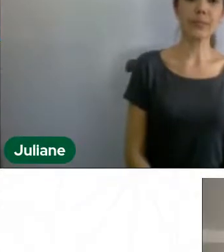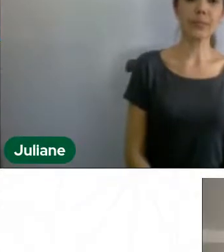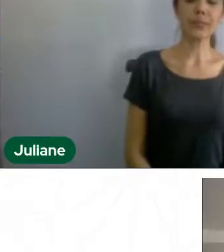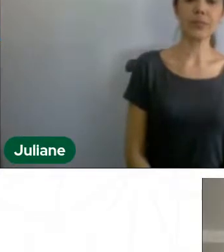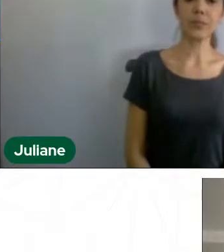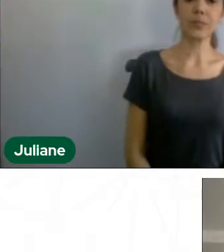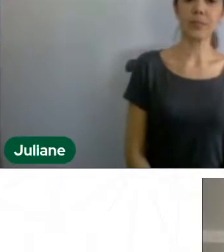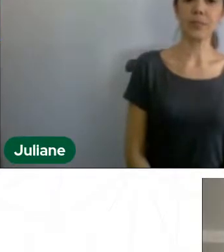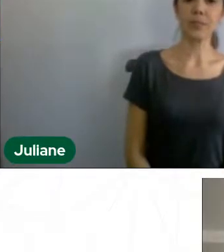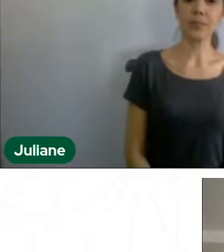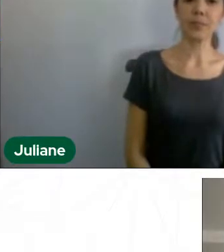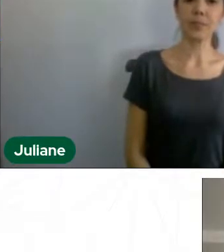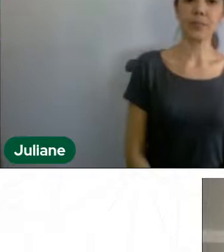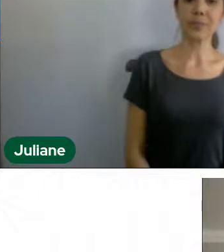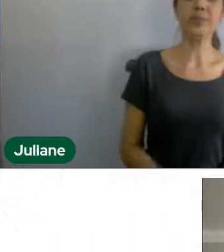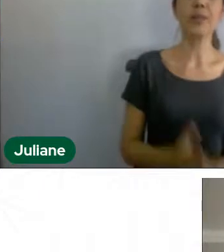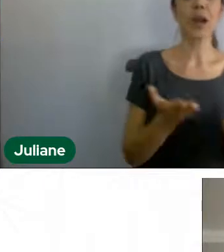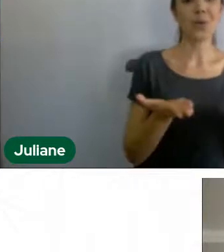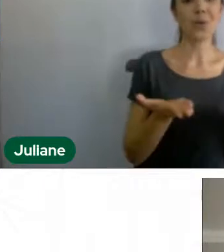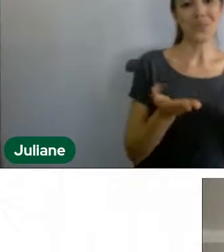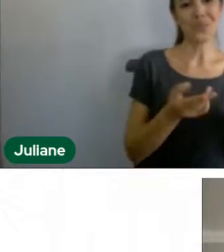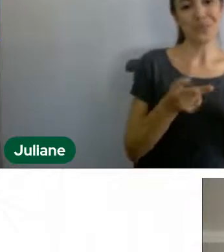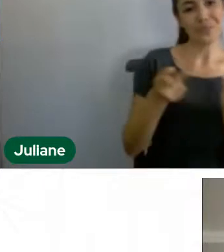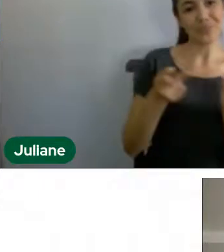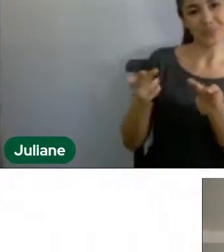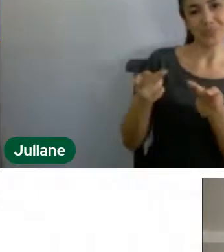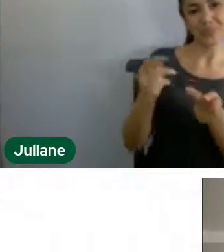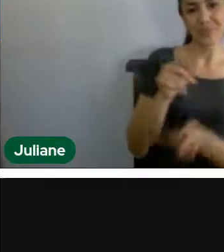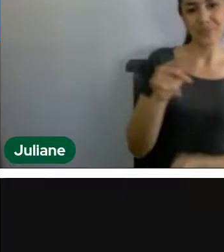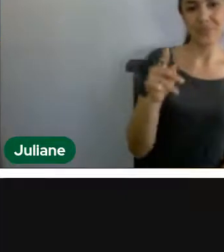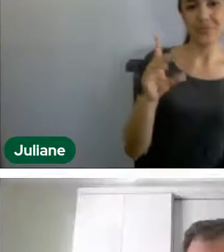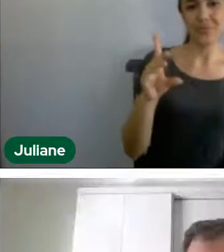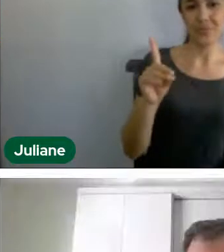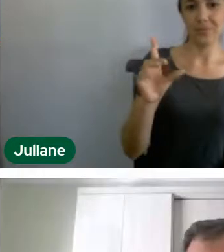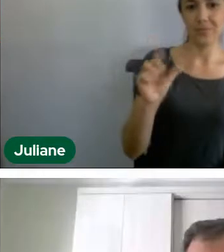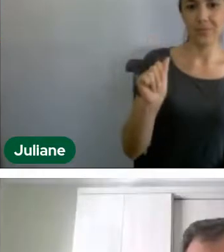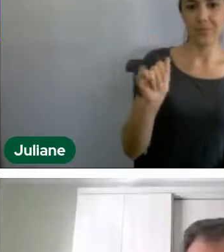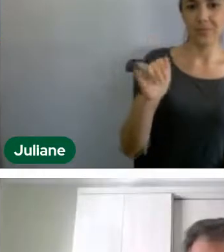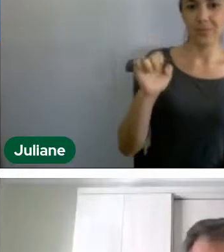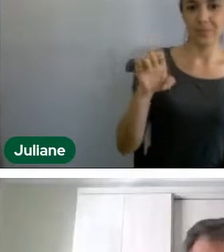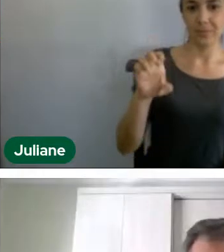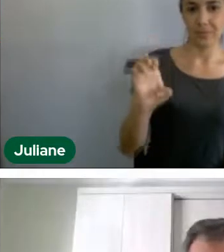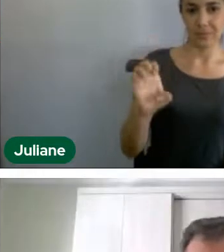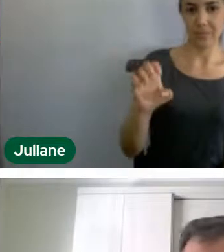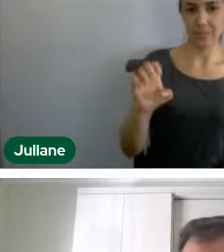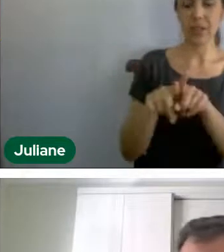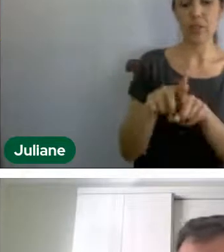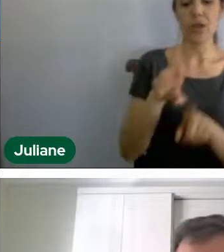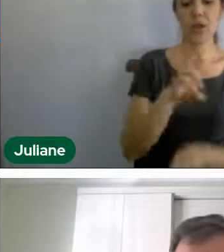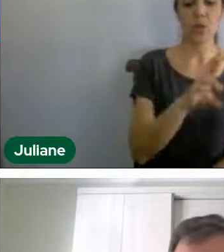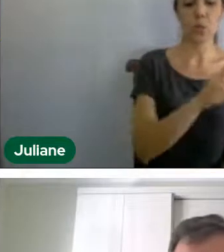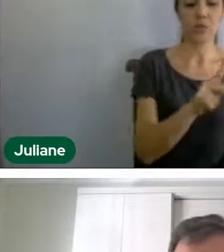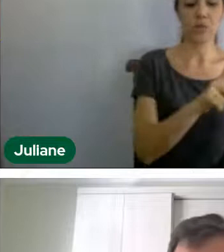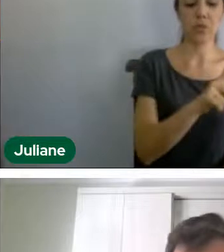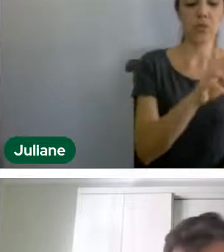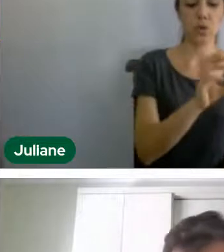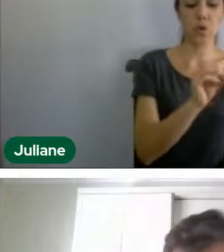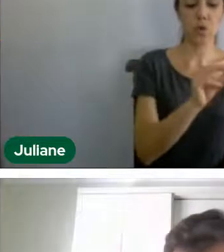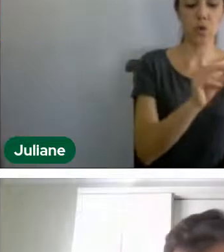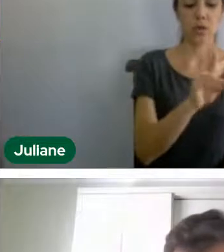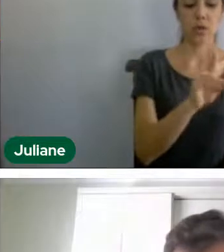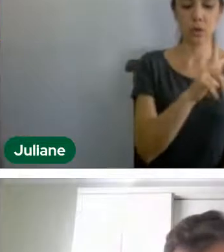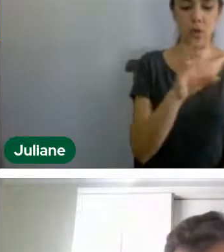Convido, então, a professora Daiane e o professor Rodrigo, e os integrantes da banca, a